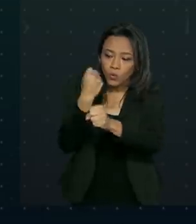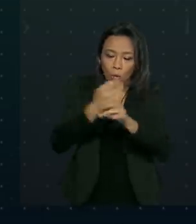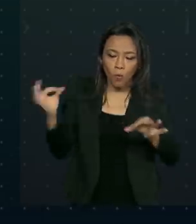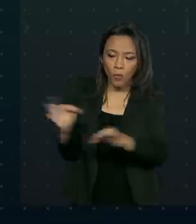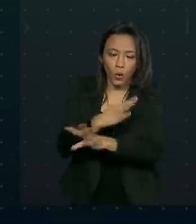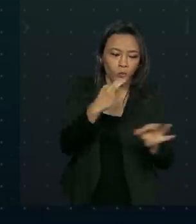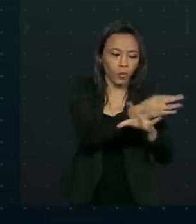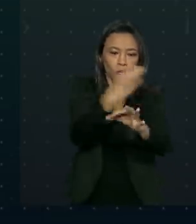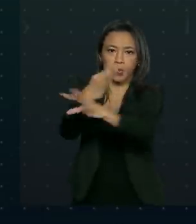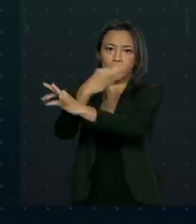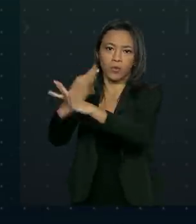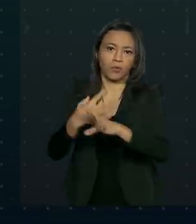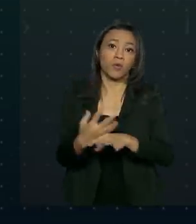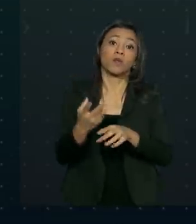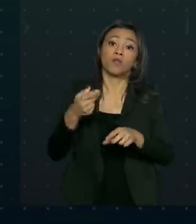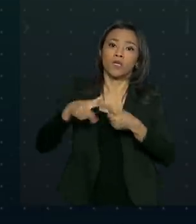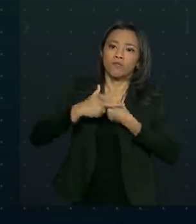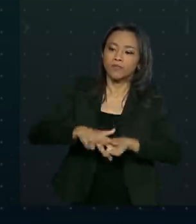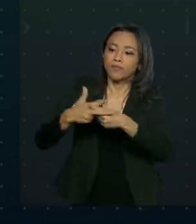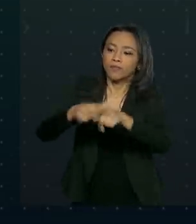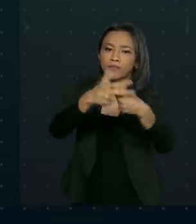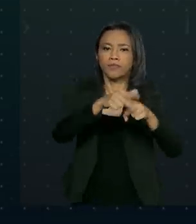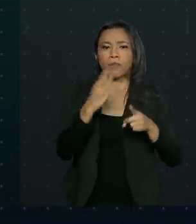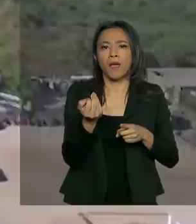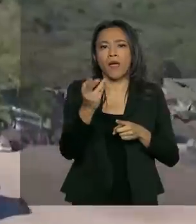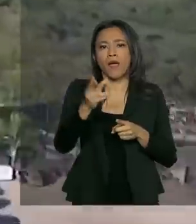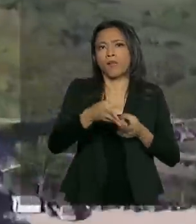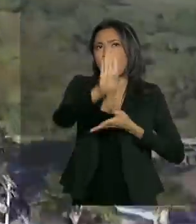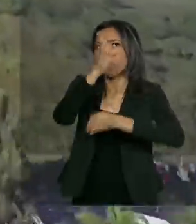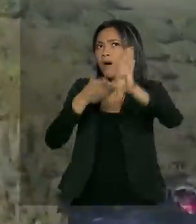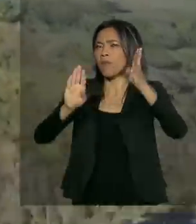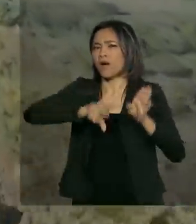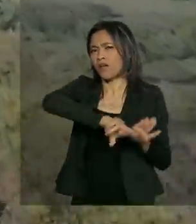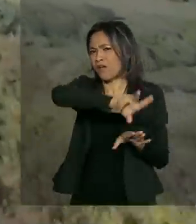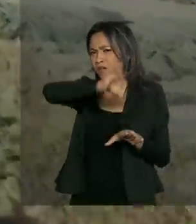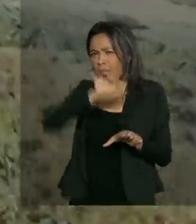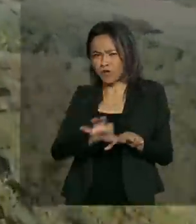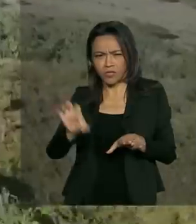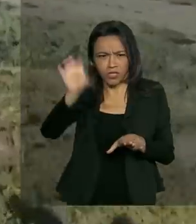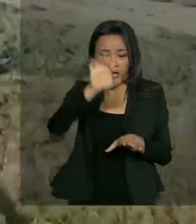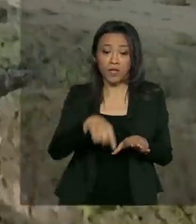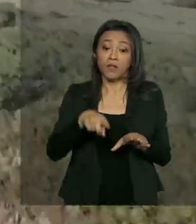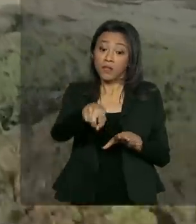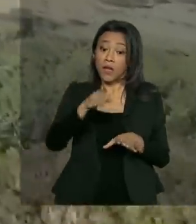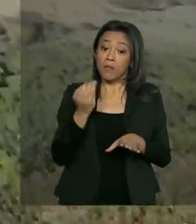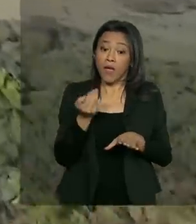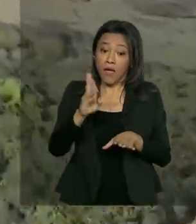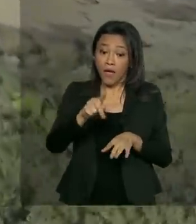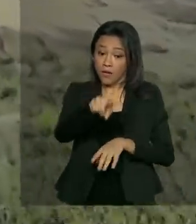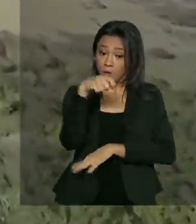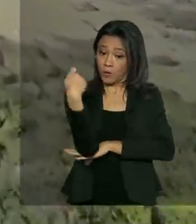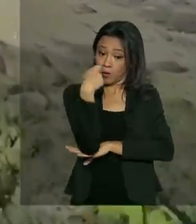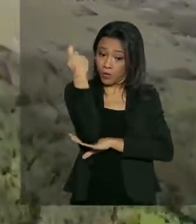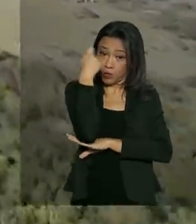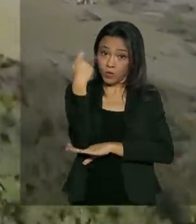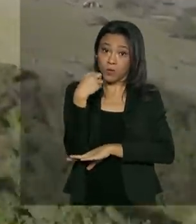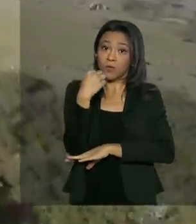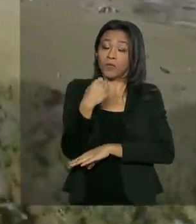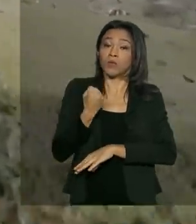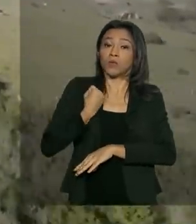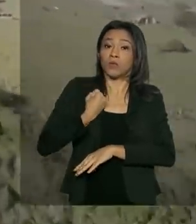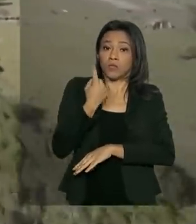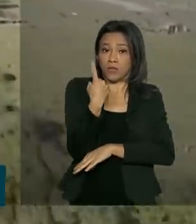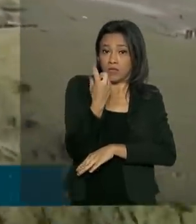manutenção nas rodovias federais em vários estados. Na BR-116, no Rio Grande do Sul, por exemplo, foram